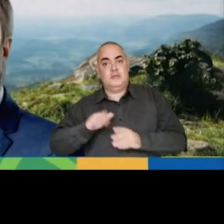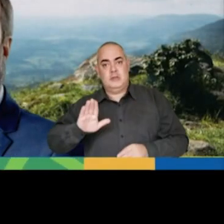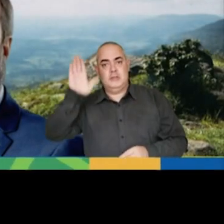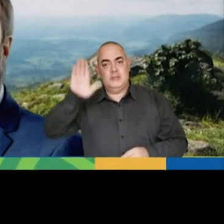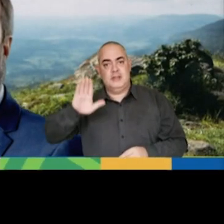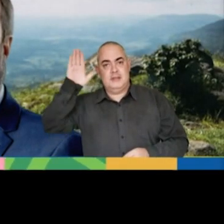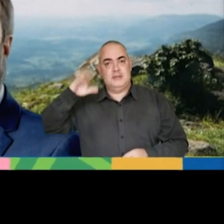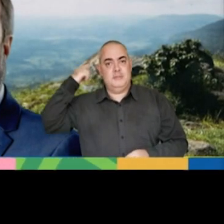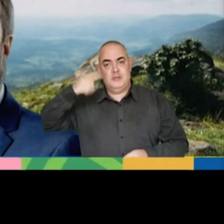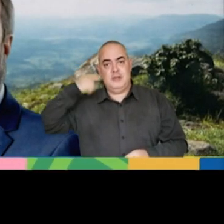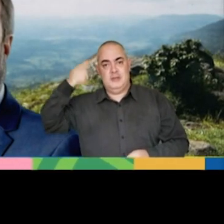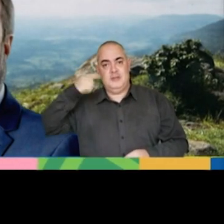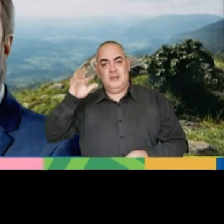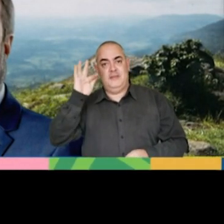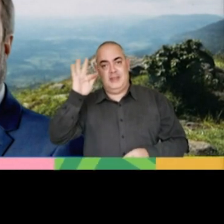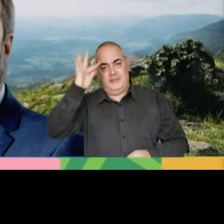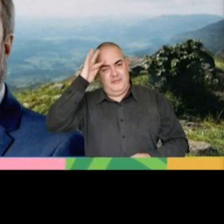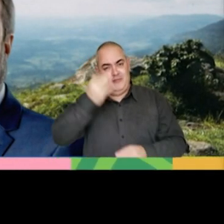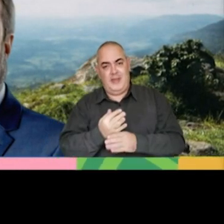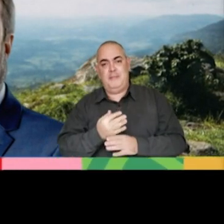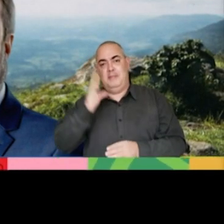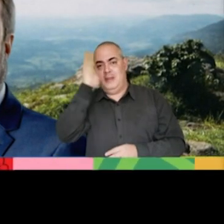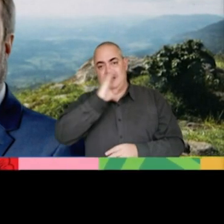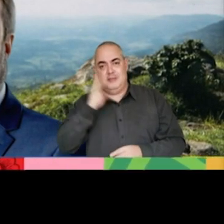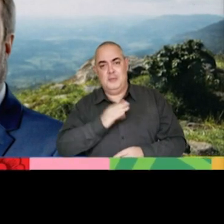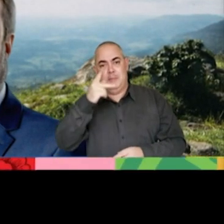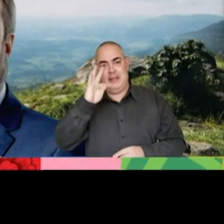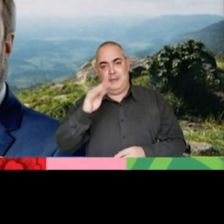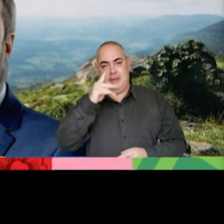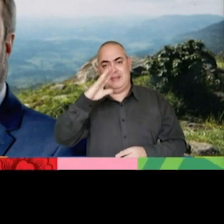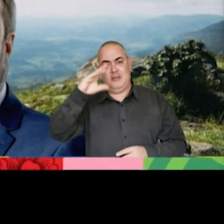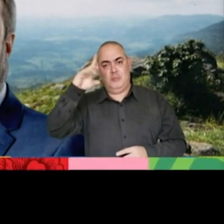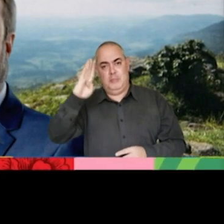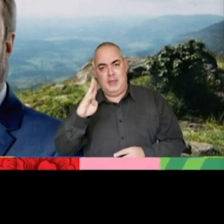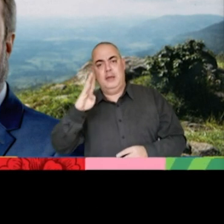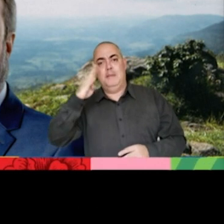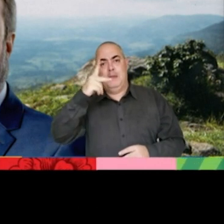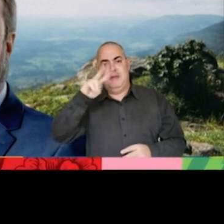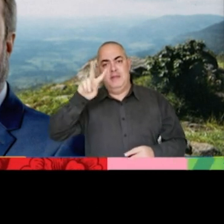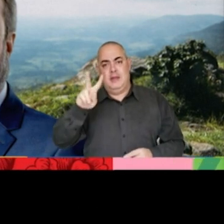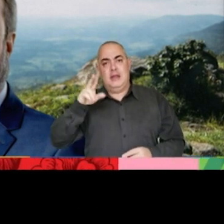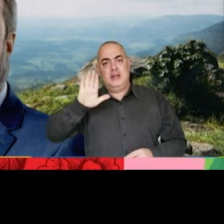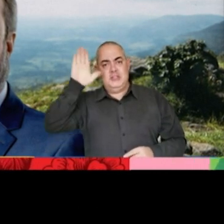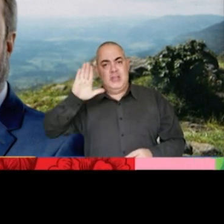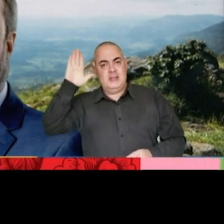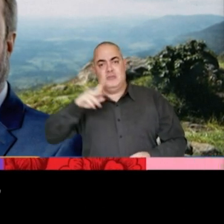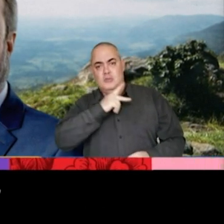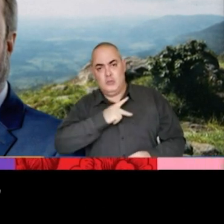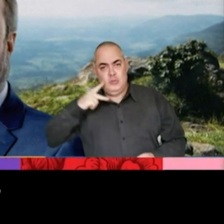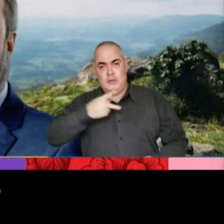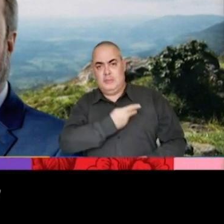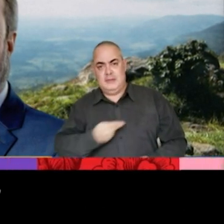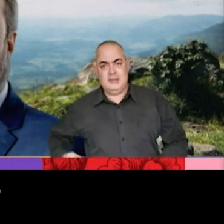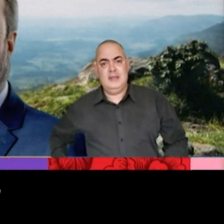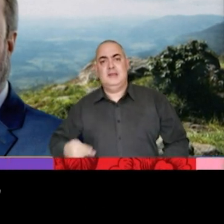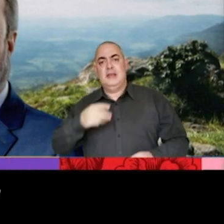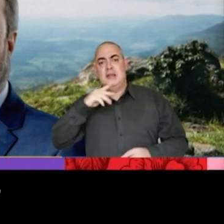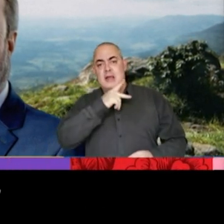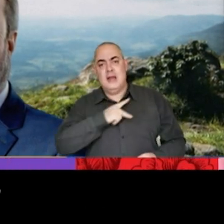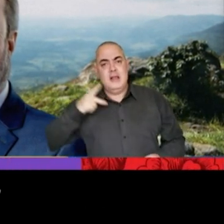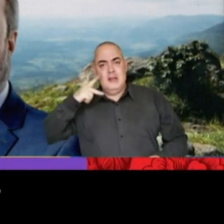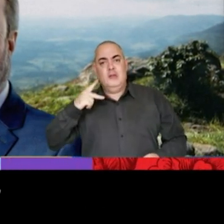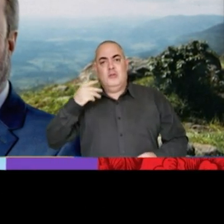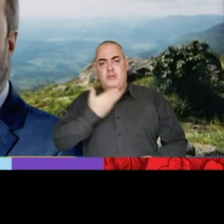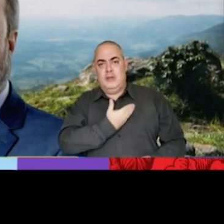Vote nos candidatos a deputado da Federação Fé Brasil. PT, PCdoB, PV. Candidatos do time do Lula presidente,